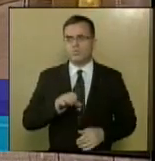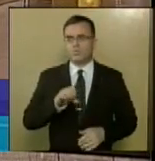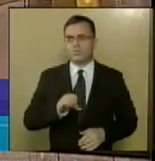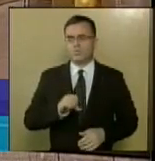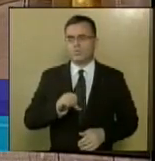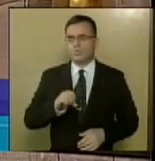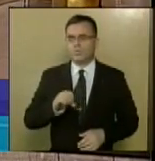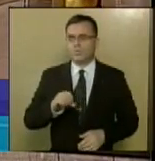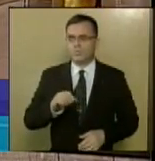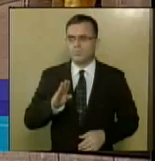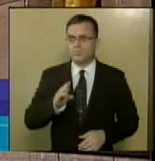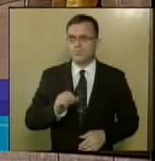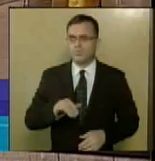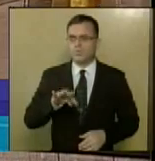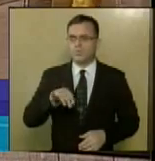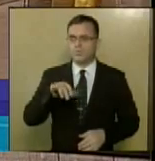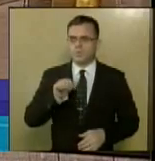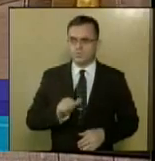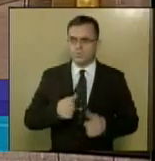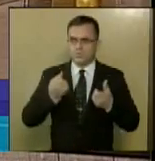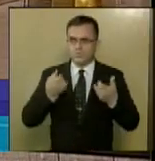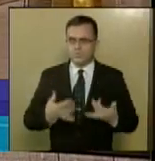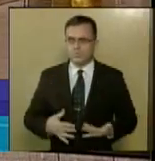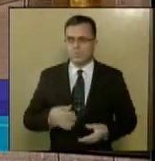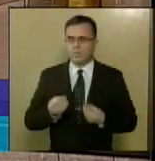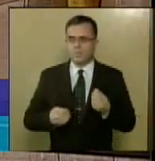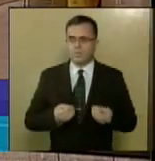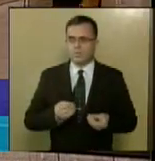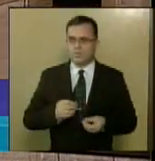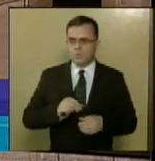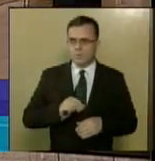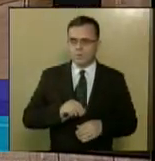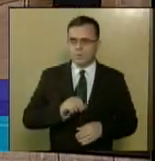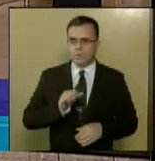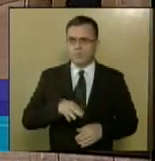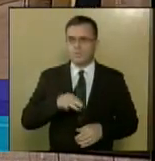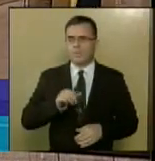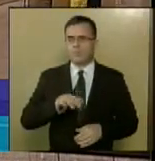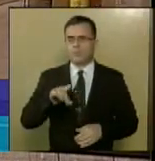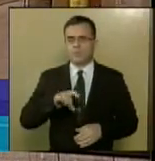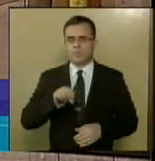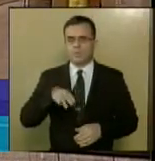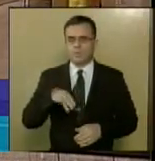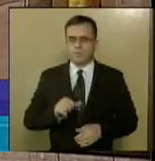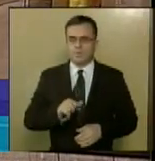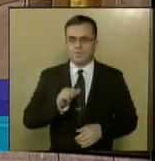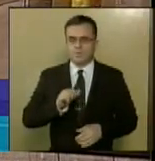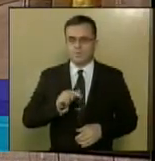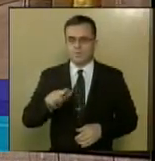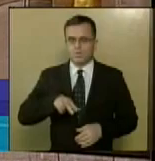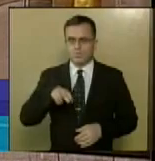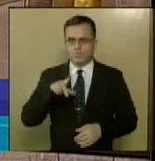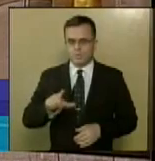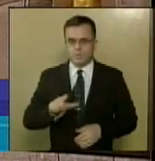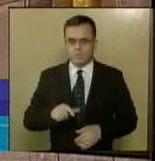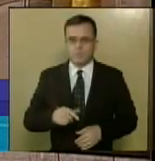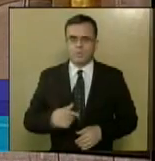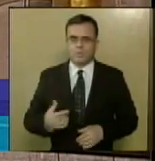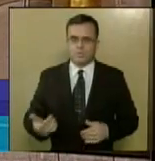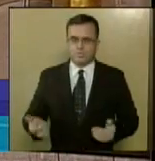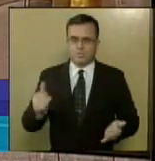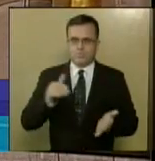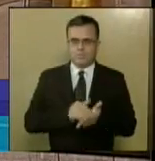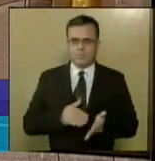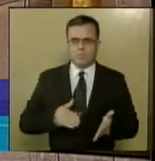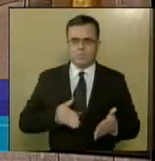Barbosa, que se planará sobre a Amazônia Azul e última fronteira. Convocou a